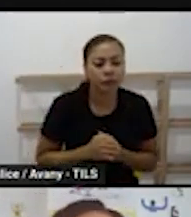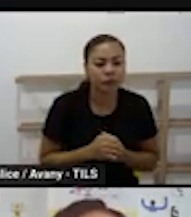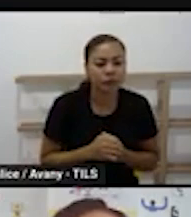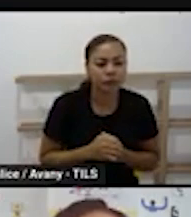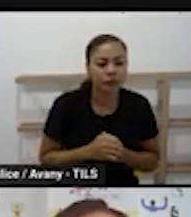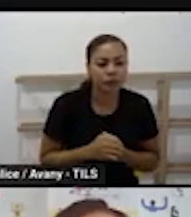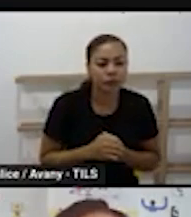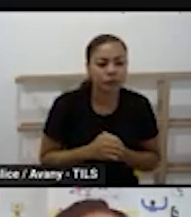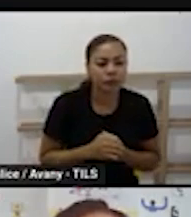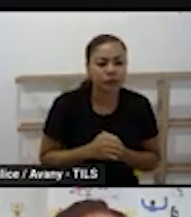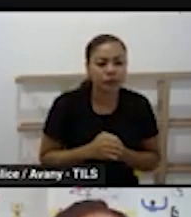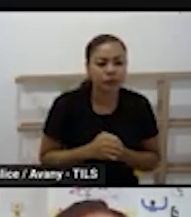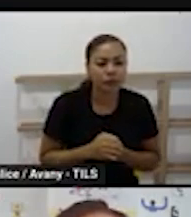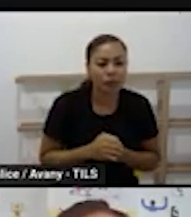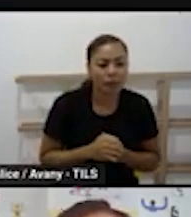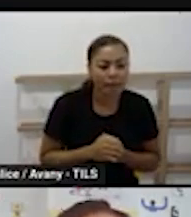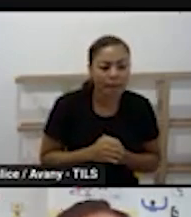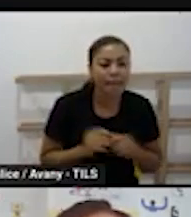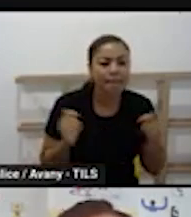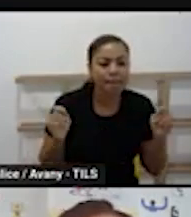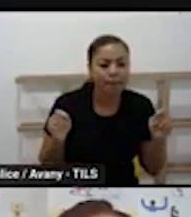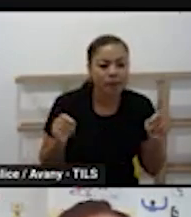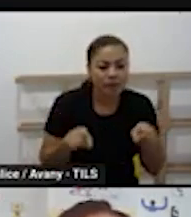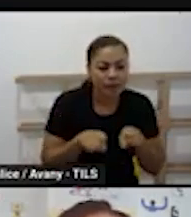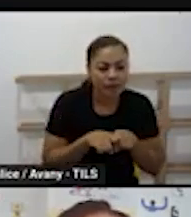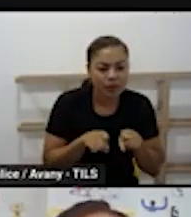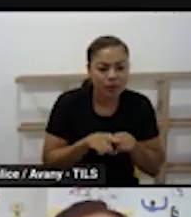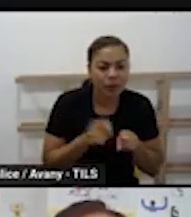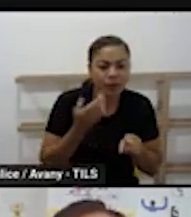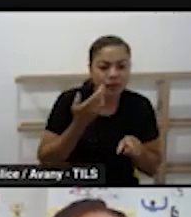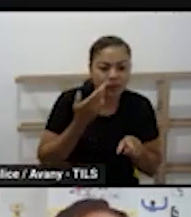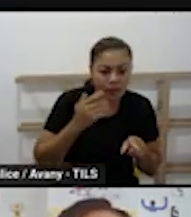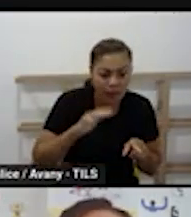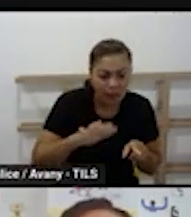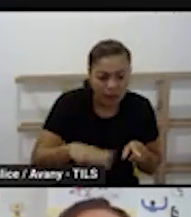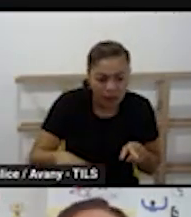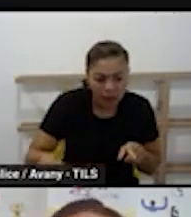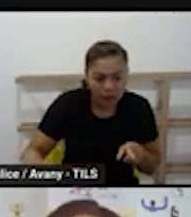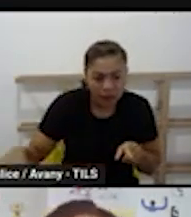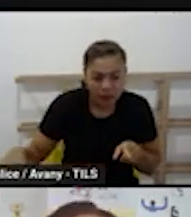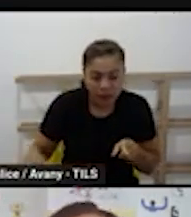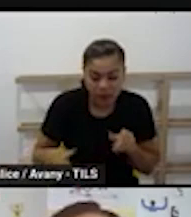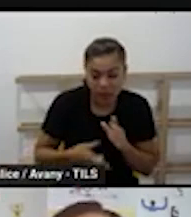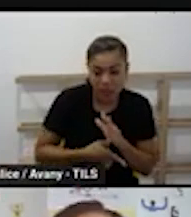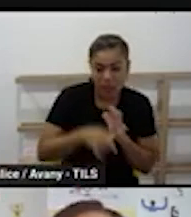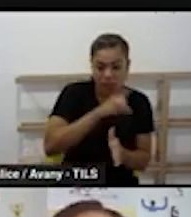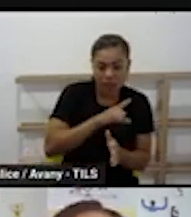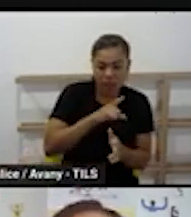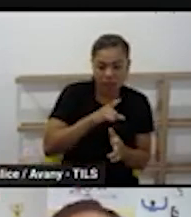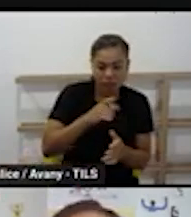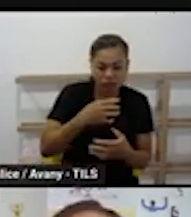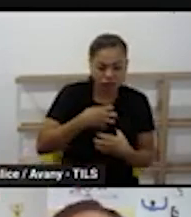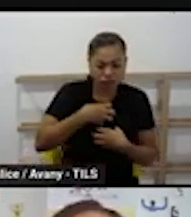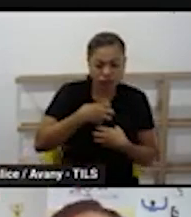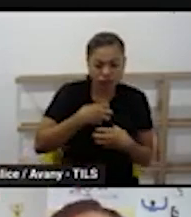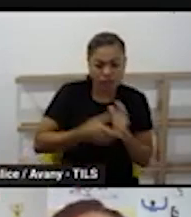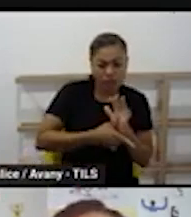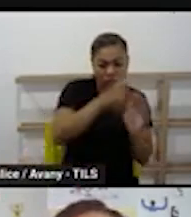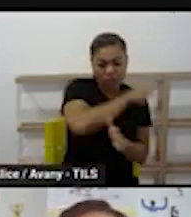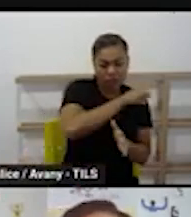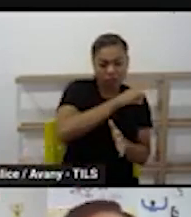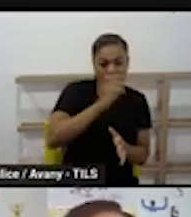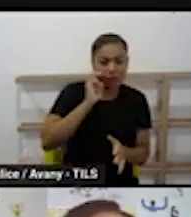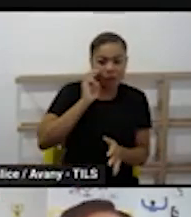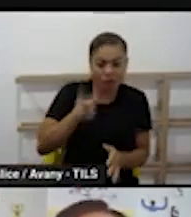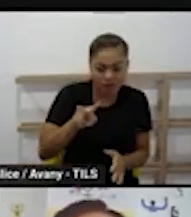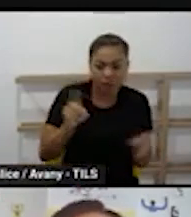Então, as crianças, elas conseguem prever, né, o vai acontecer. Elas conseguem antecipar quais os tempos, os momentos que vão